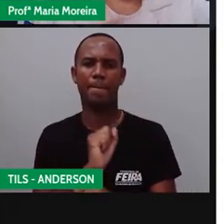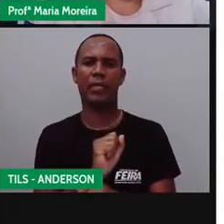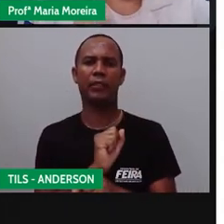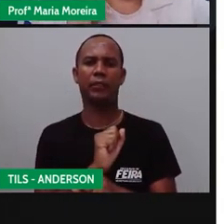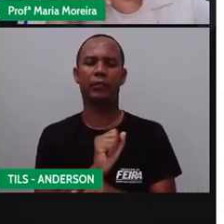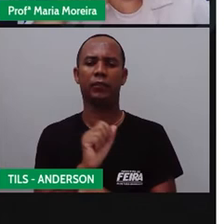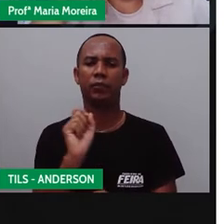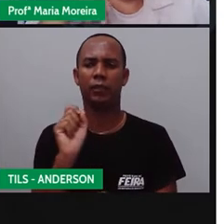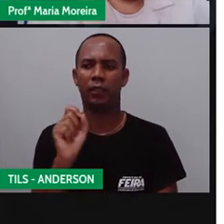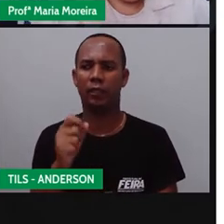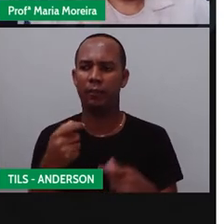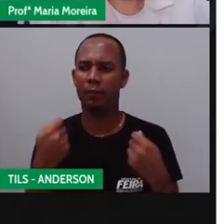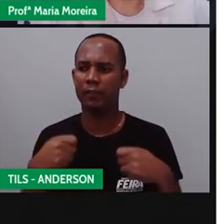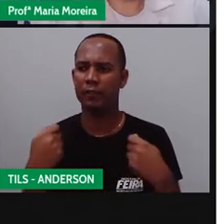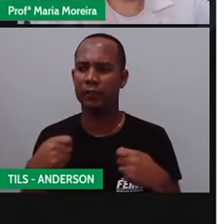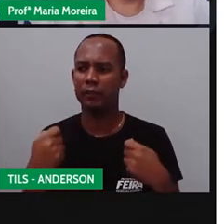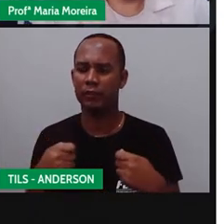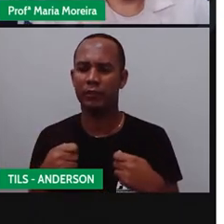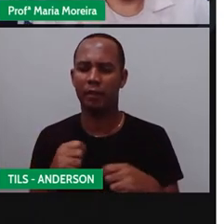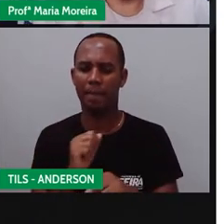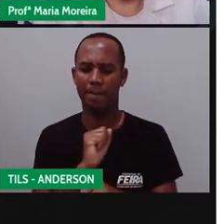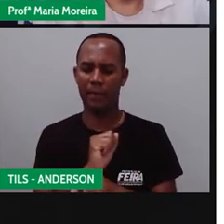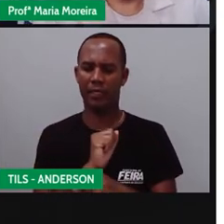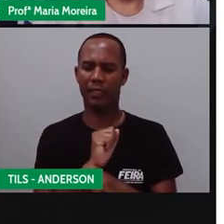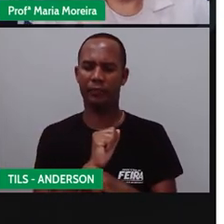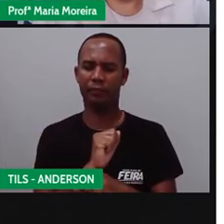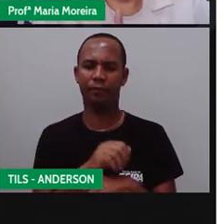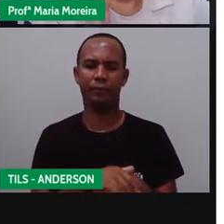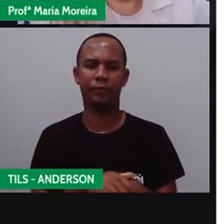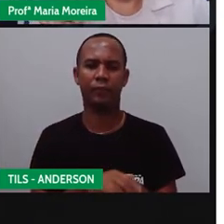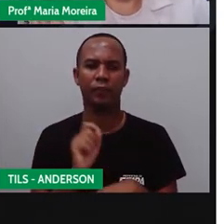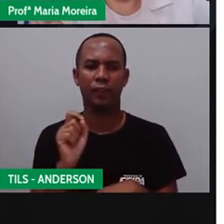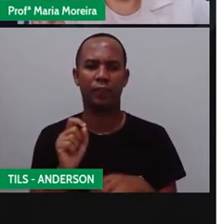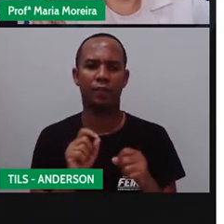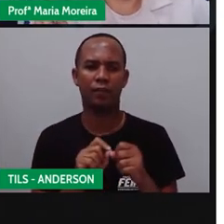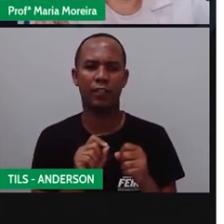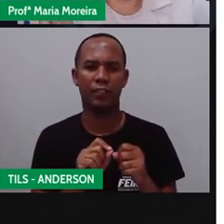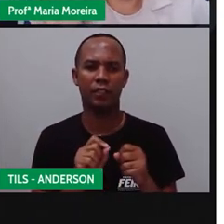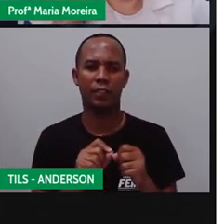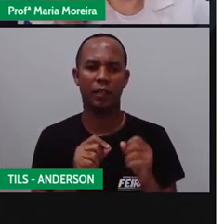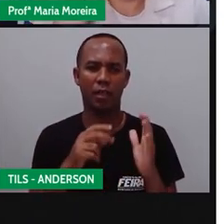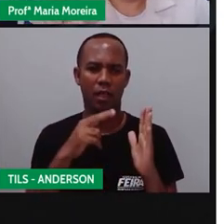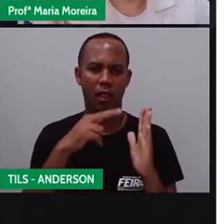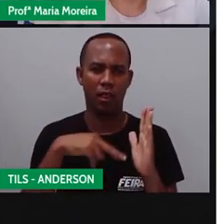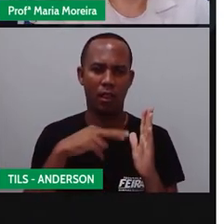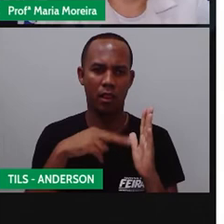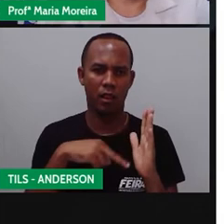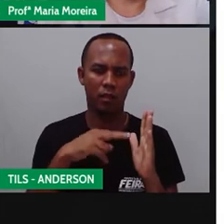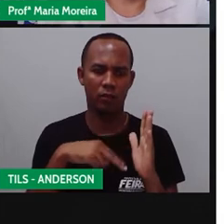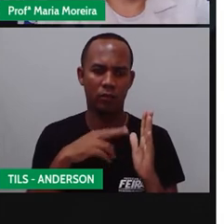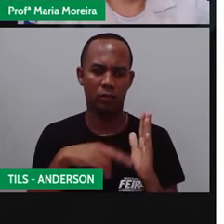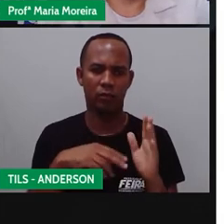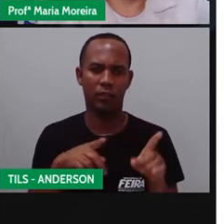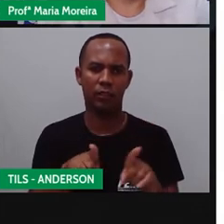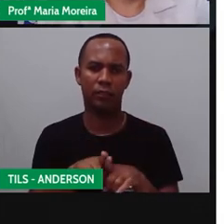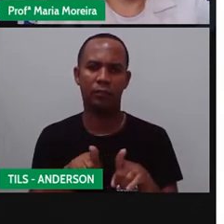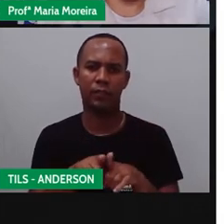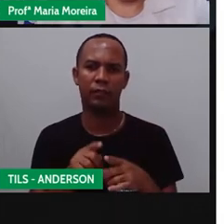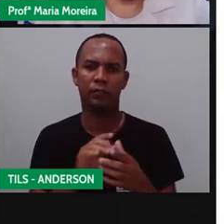justamente porque você precisa estar o quê? Parada. Pra poder fazer o quê? A leitura. Então, é o quê? Pare.